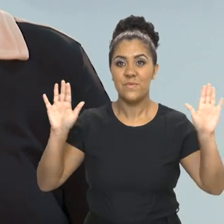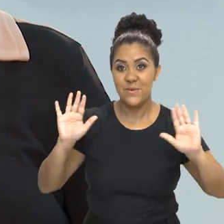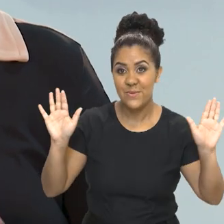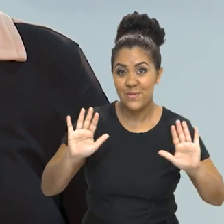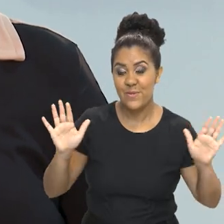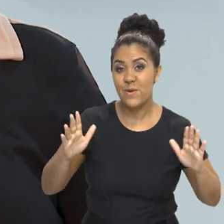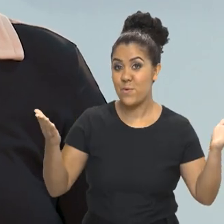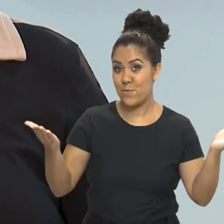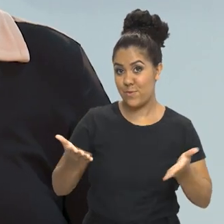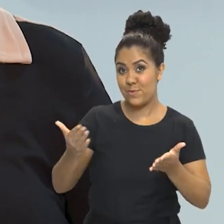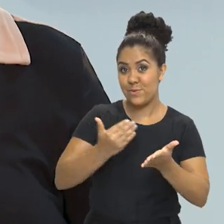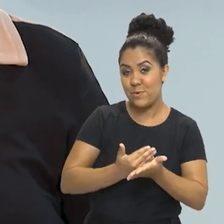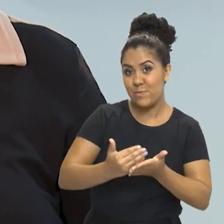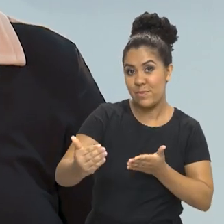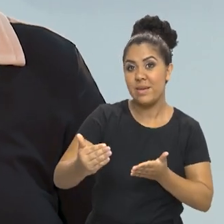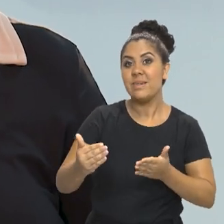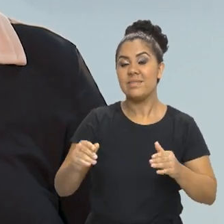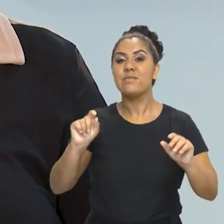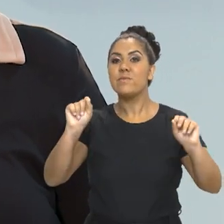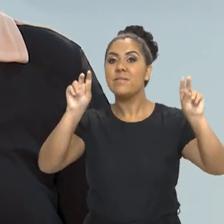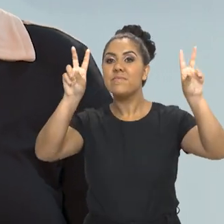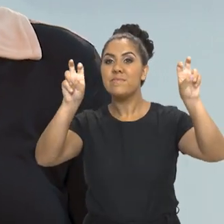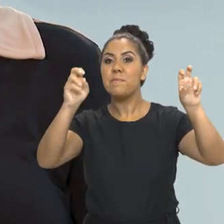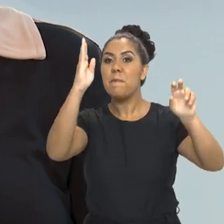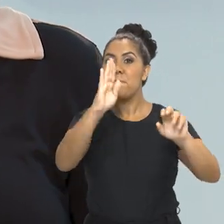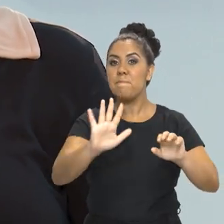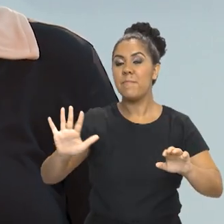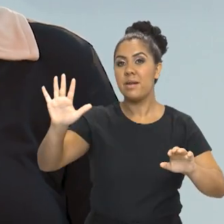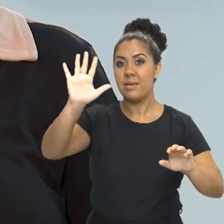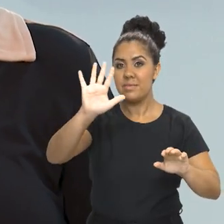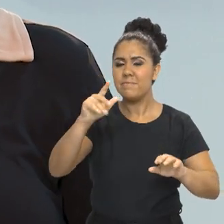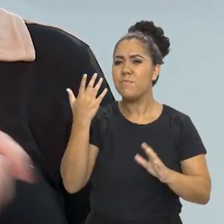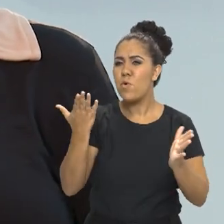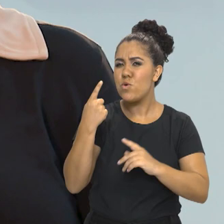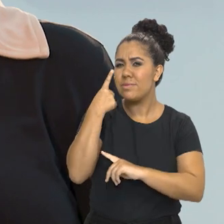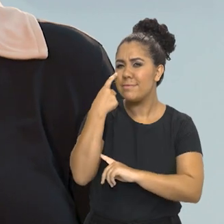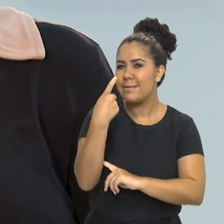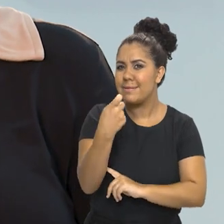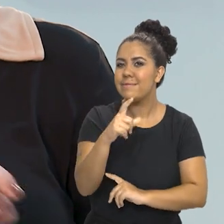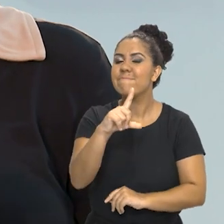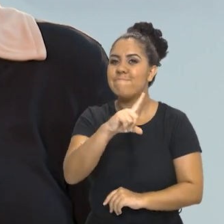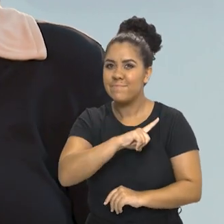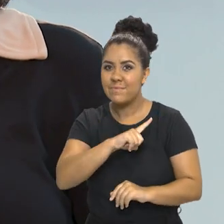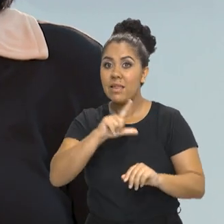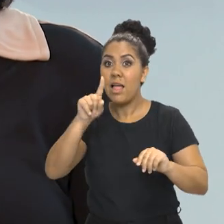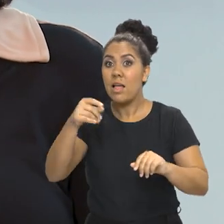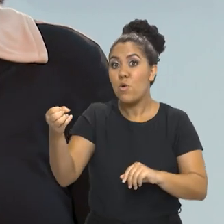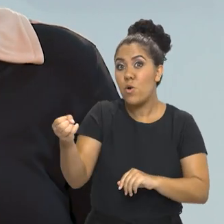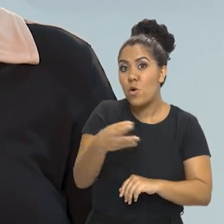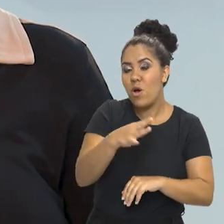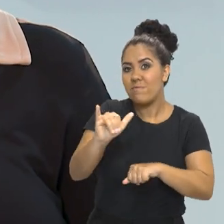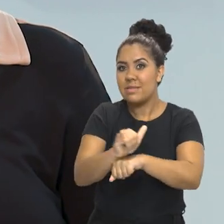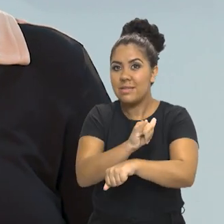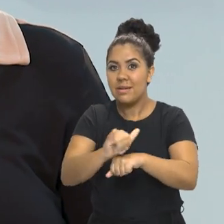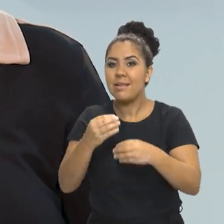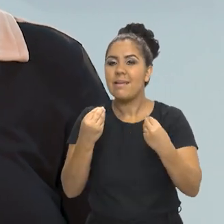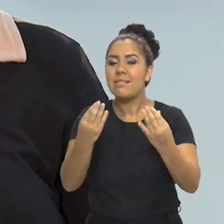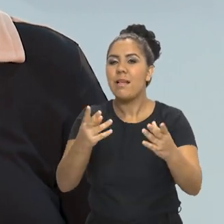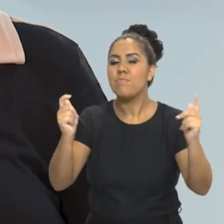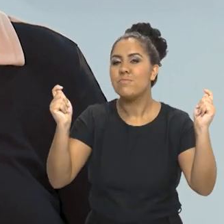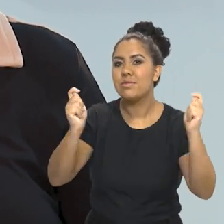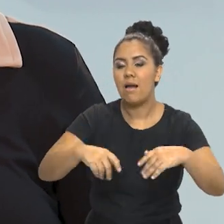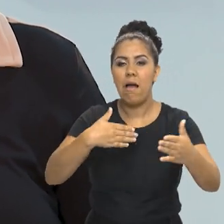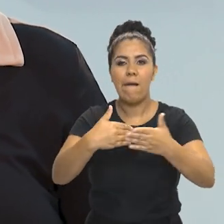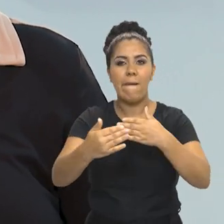Olá, está começando mais um Brasil em Pauta e o nosso tema de hoje é um tema muito interessante. É sobre uma nova ferramenta que possibilita